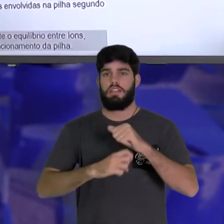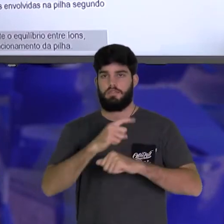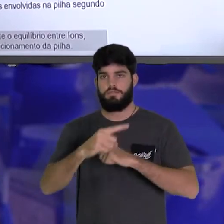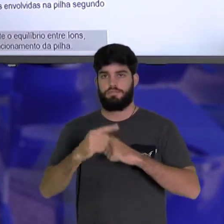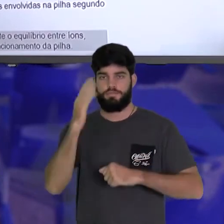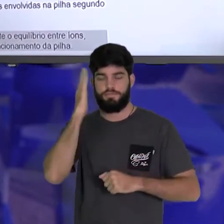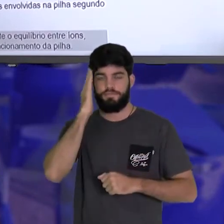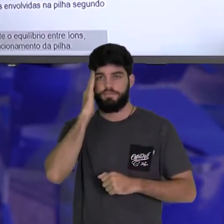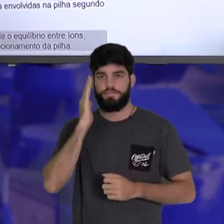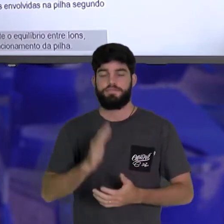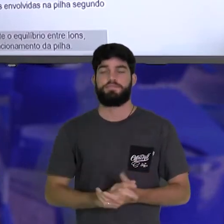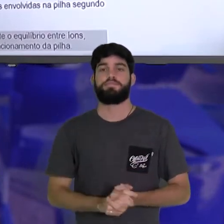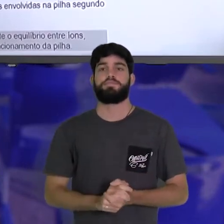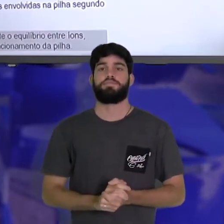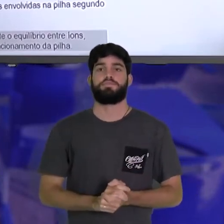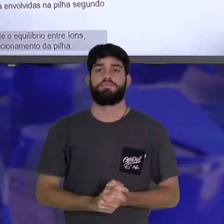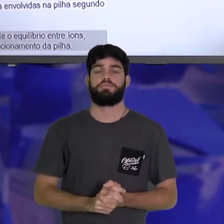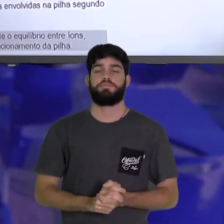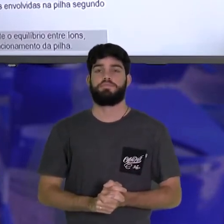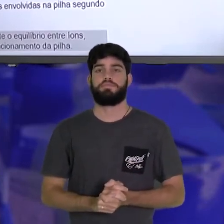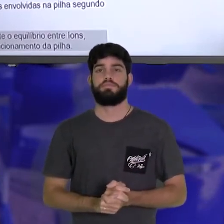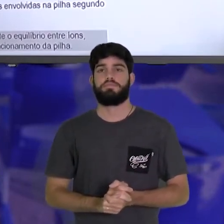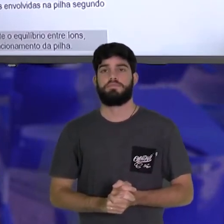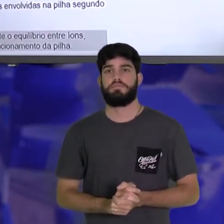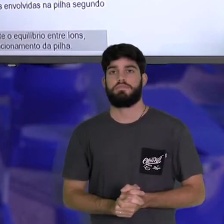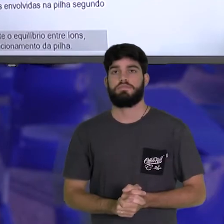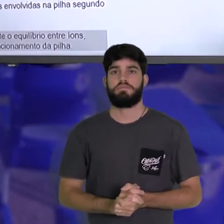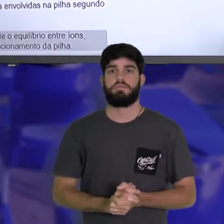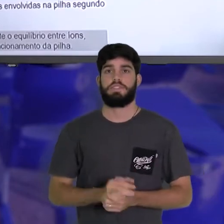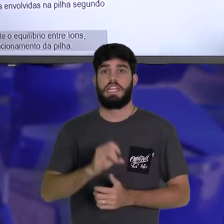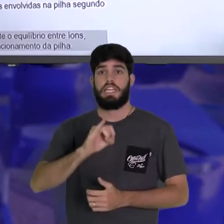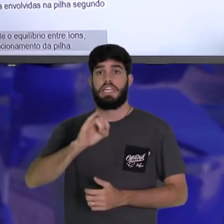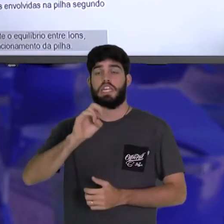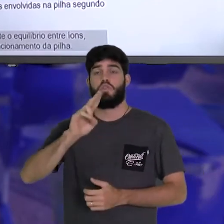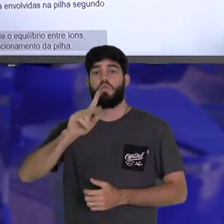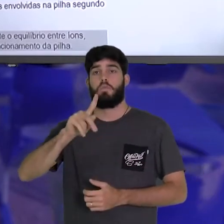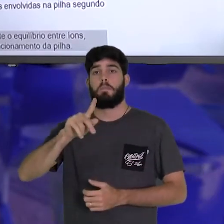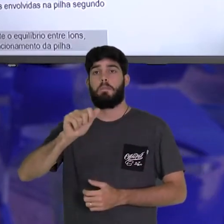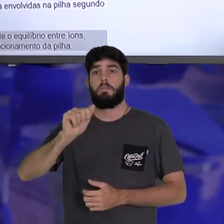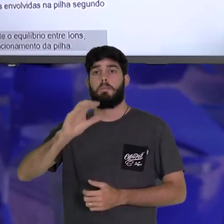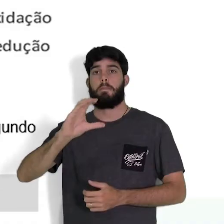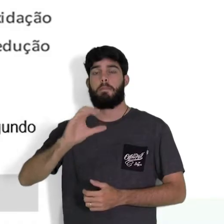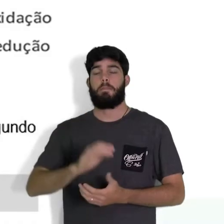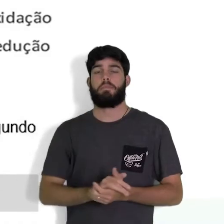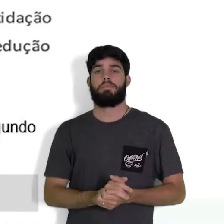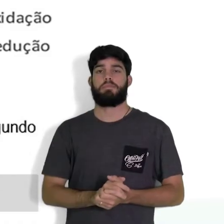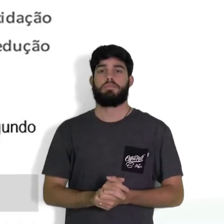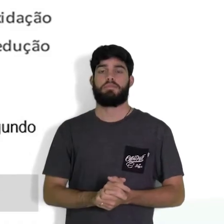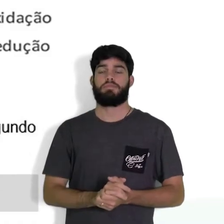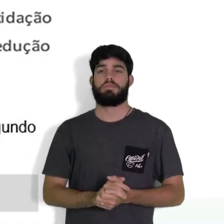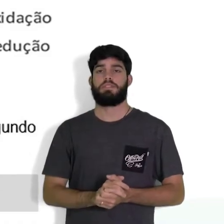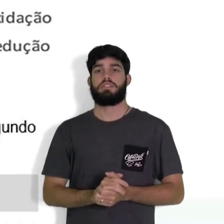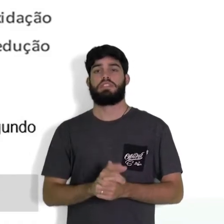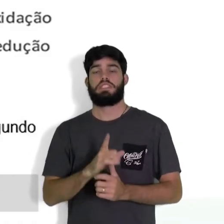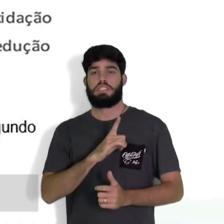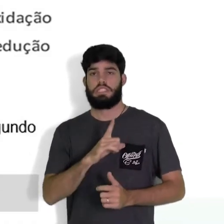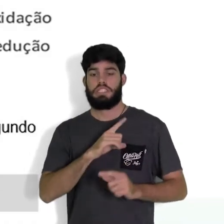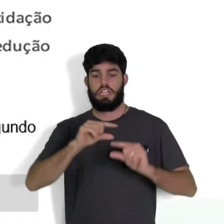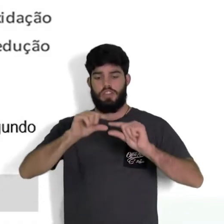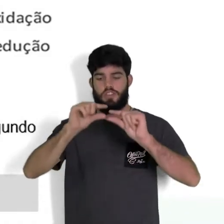Então, para representar as reações envolvidas na pilha, segundo a IUPAC, temos a ponte salina,